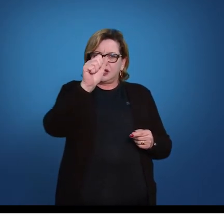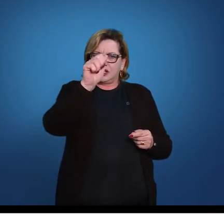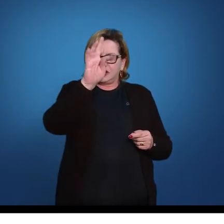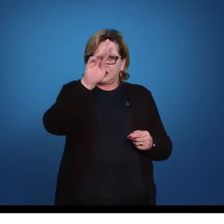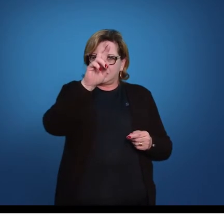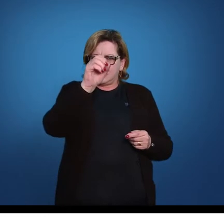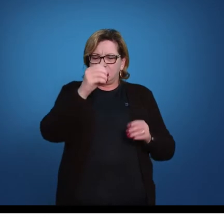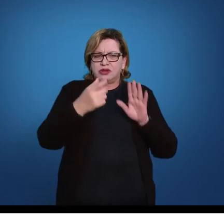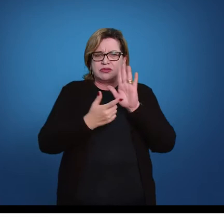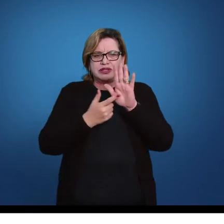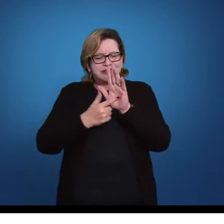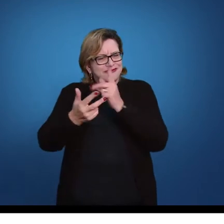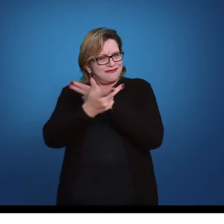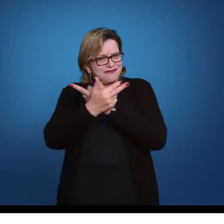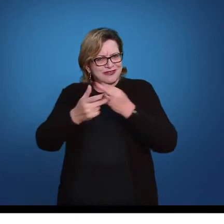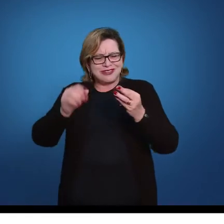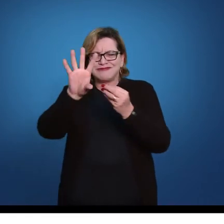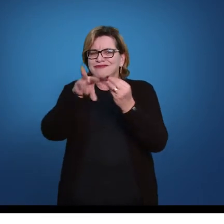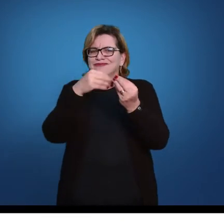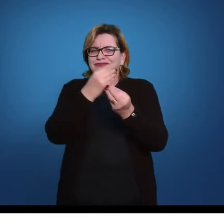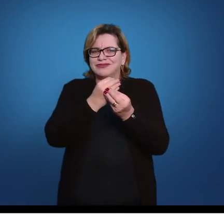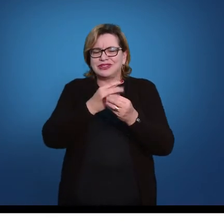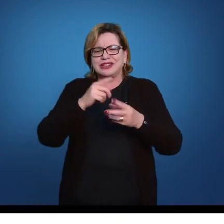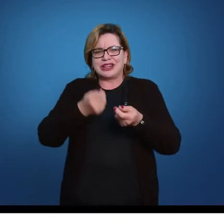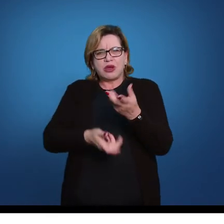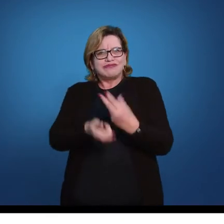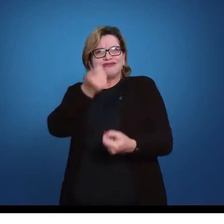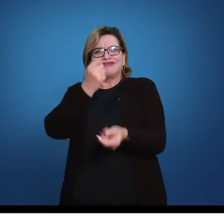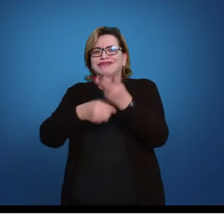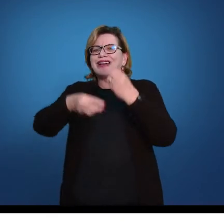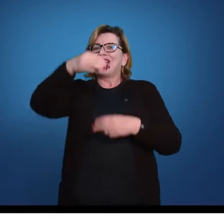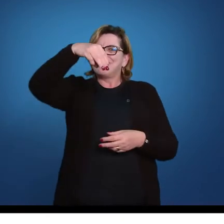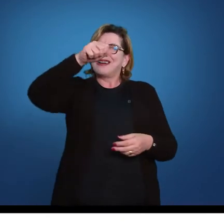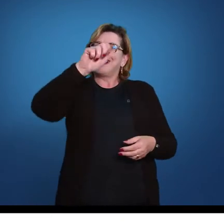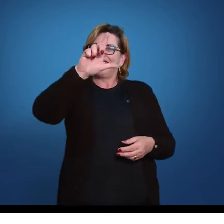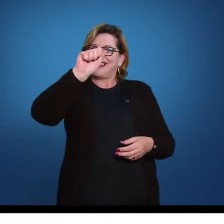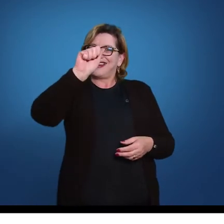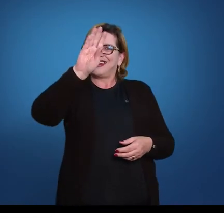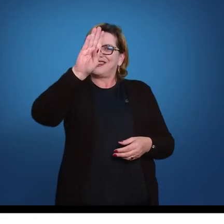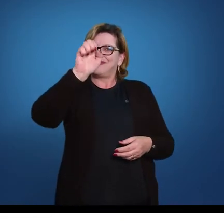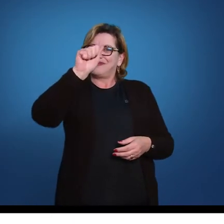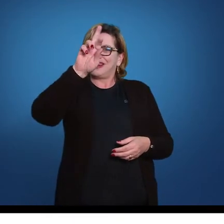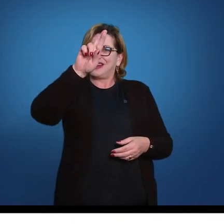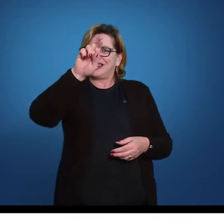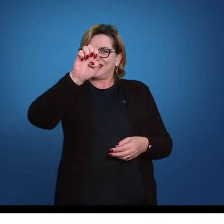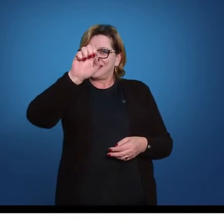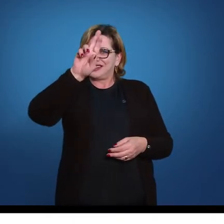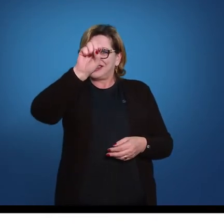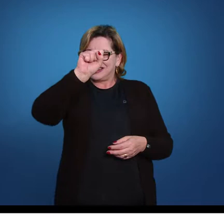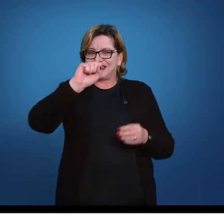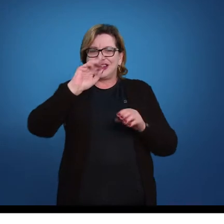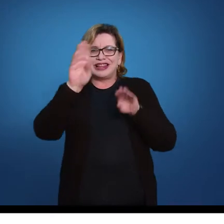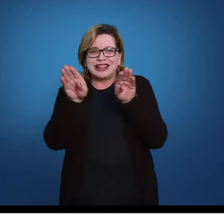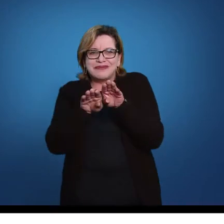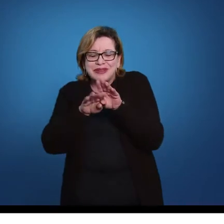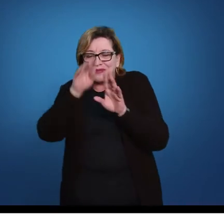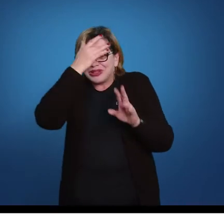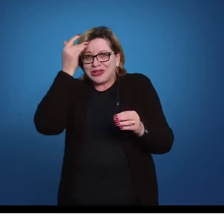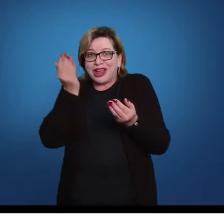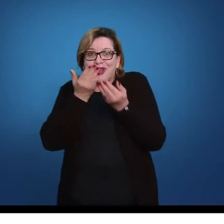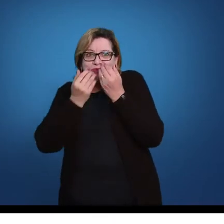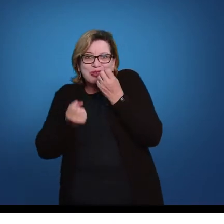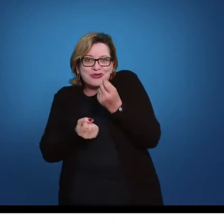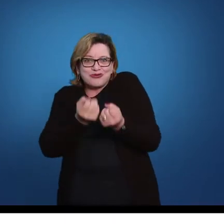variedades no início, que seriam malabaristas, atividades com faca, comedores de fogo,